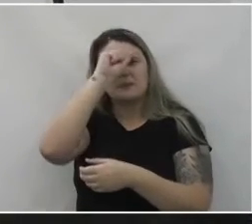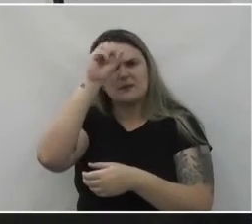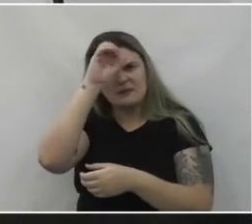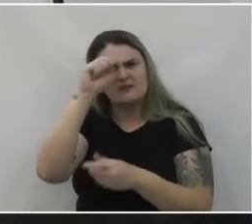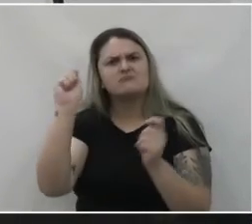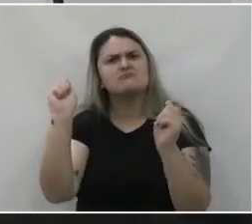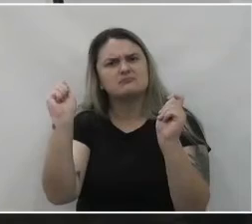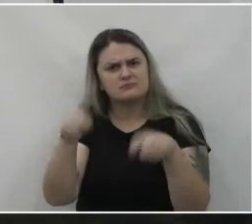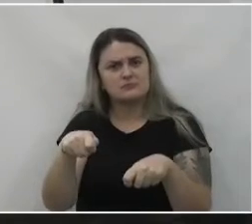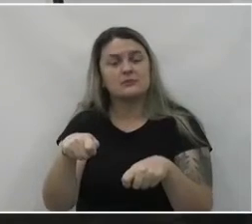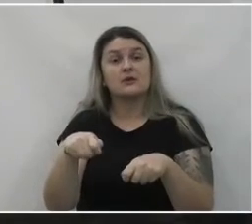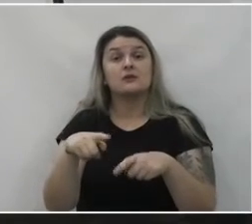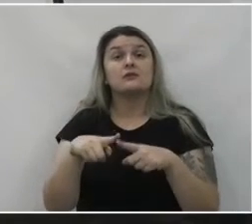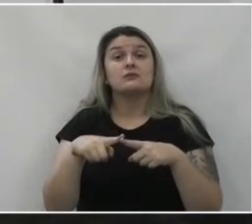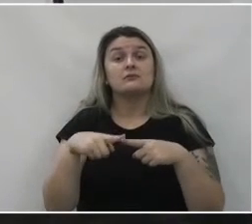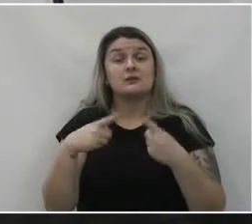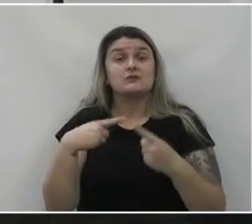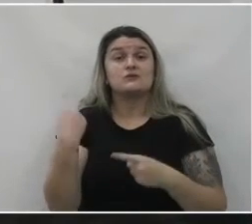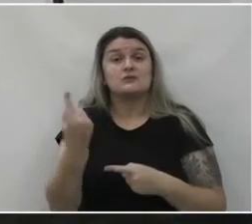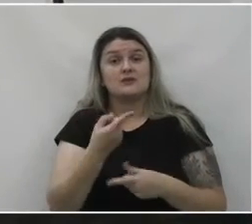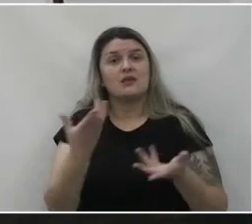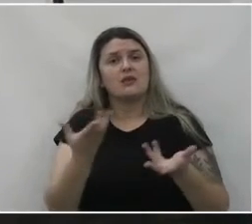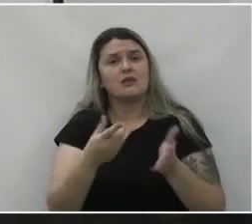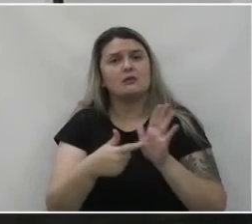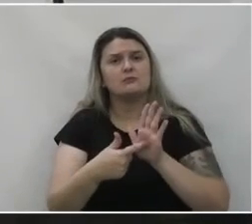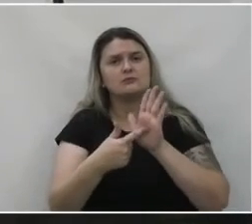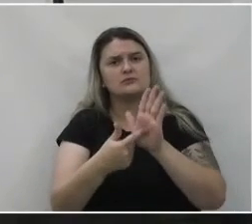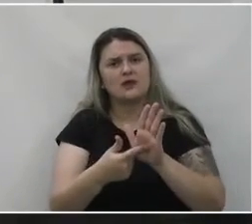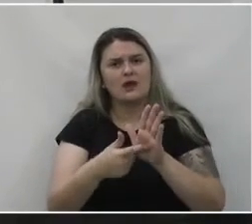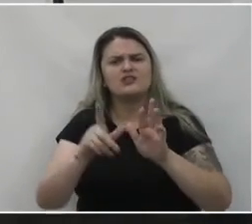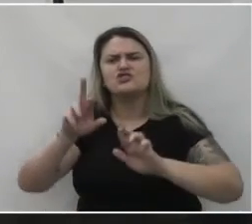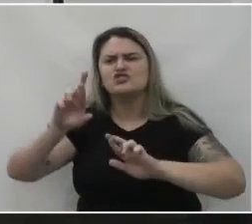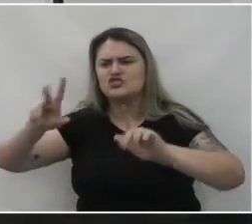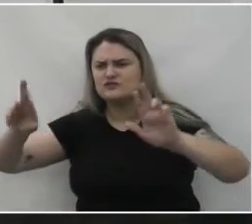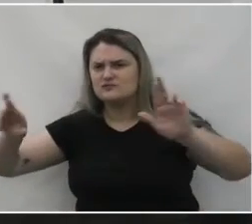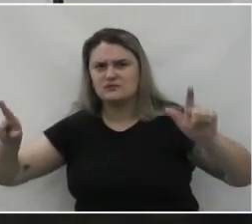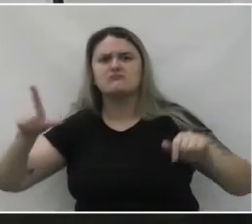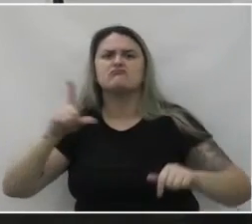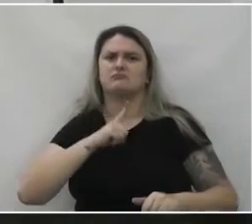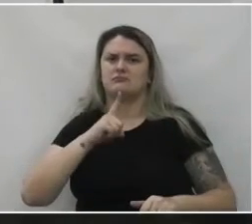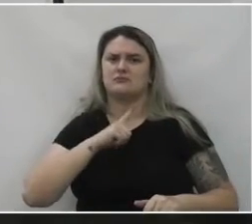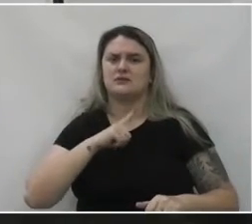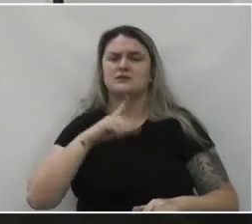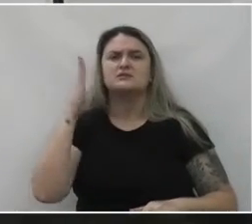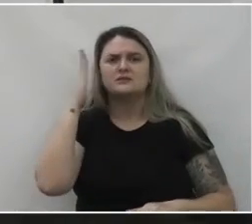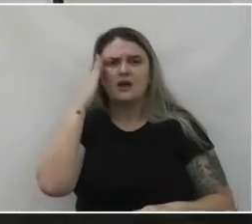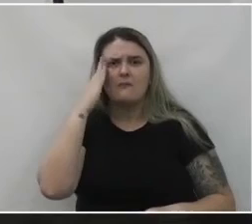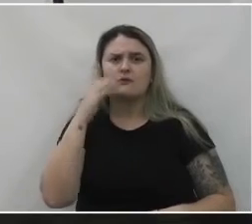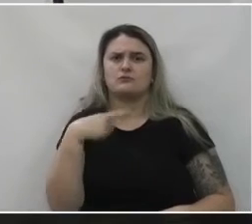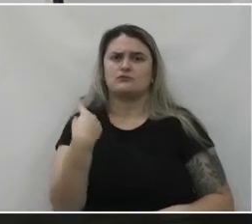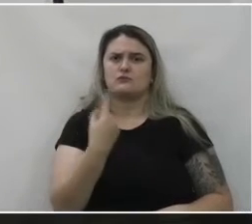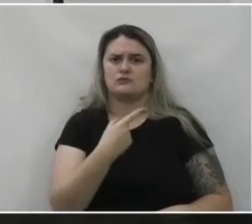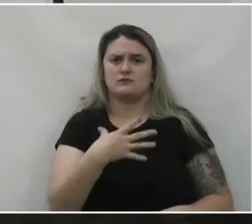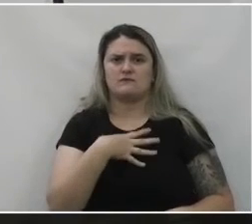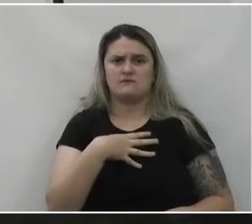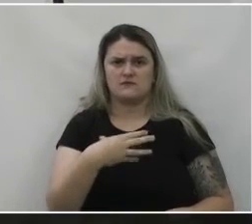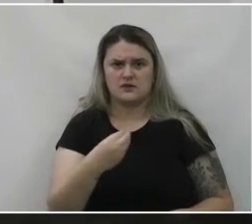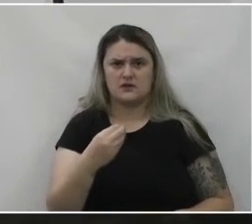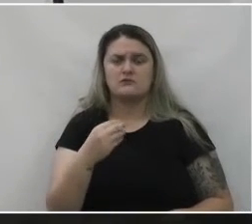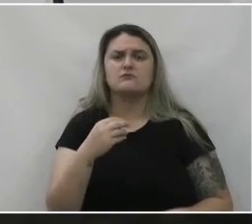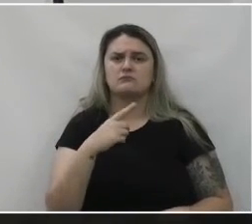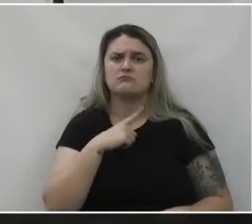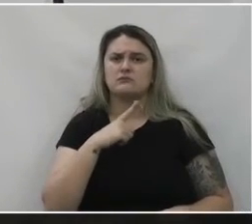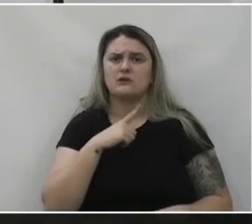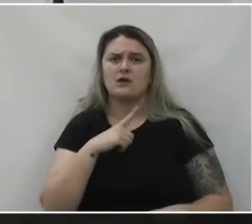Então, nós queremos mostrar que diferenças vão existir. Nós sabemos que os nossos filhos têm as suas